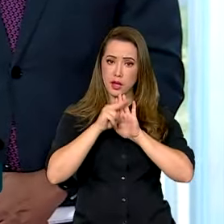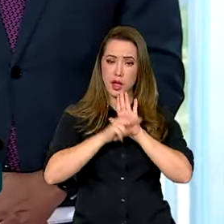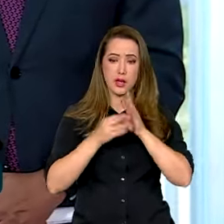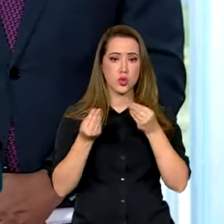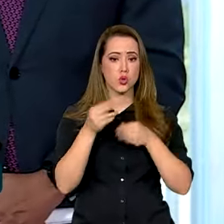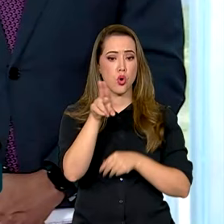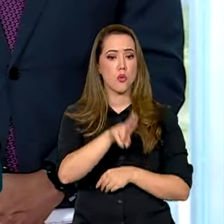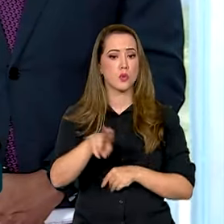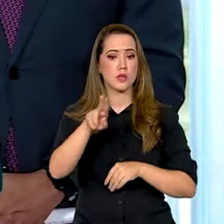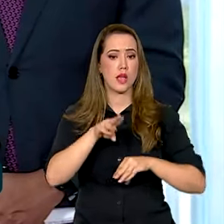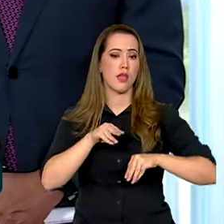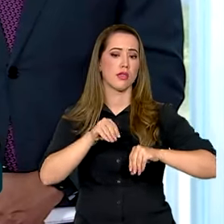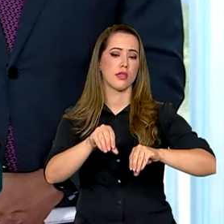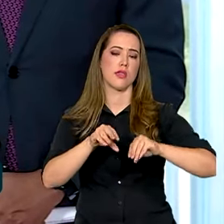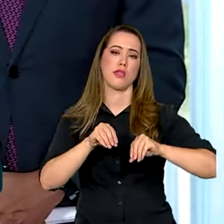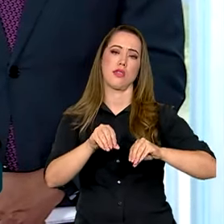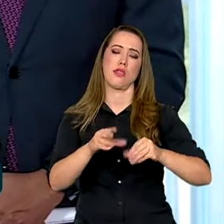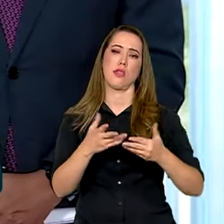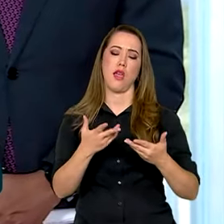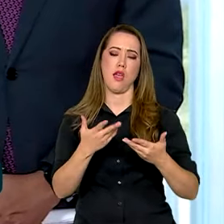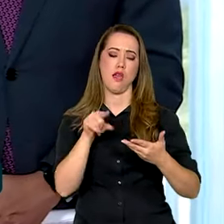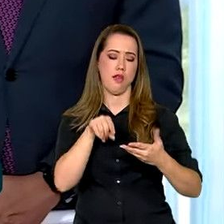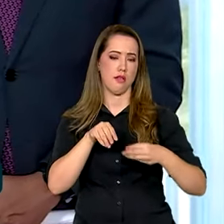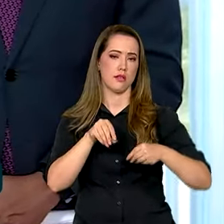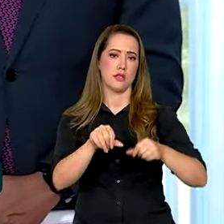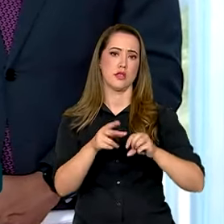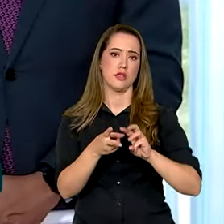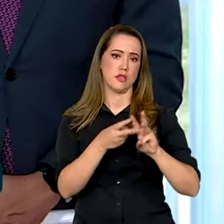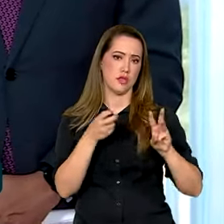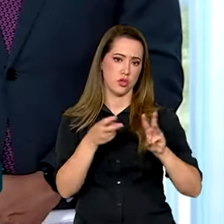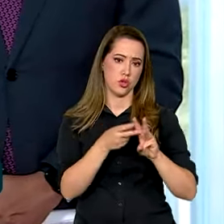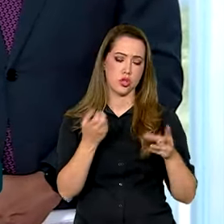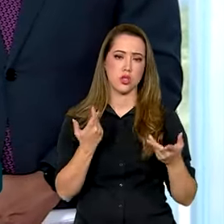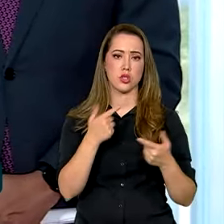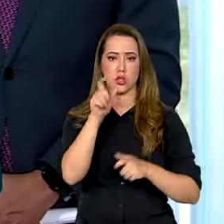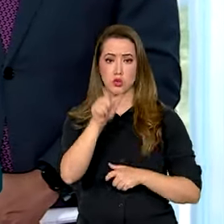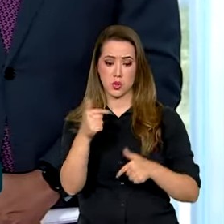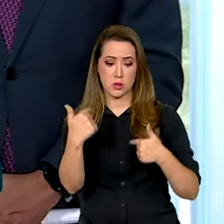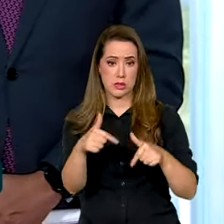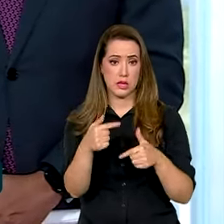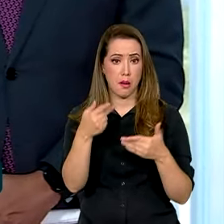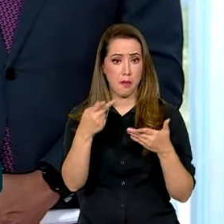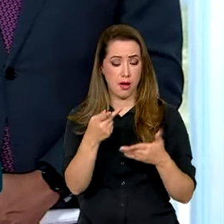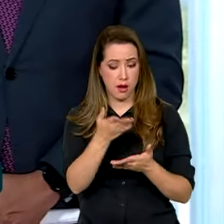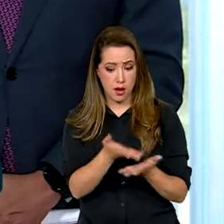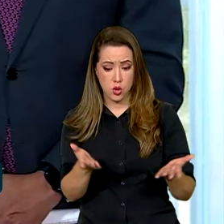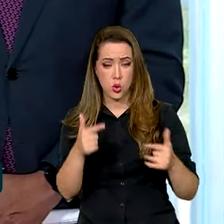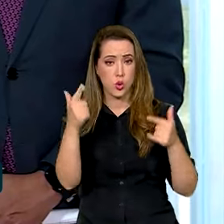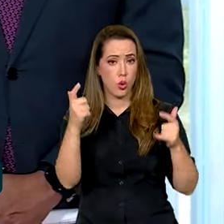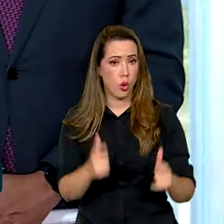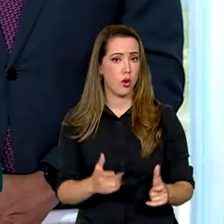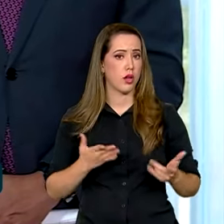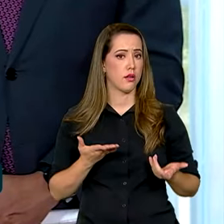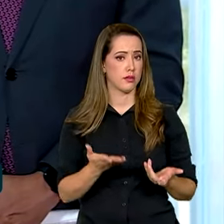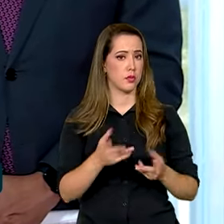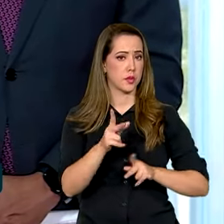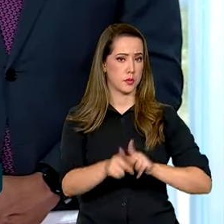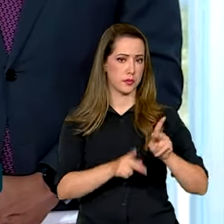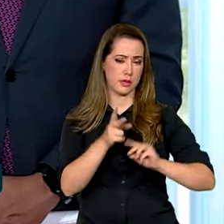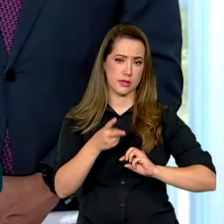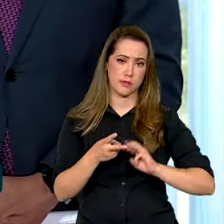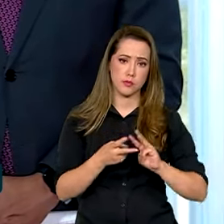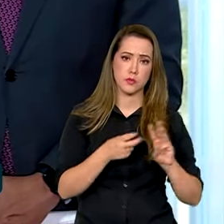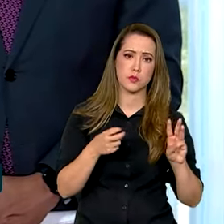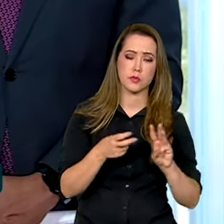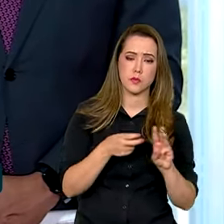indígena, à terra indígena, de servidores que estão prestando serviços importantes para essa população